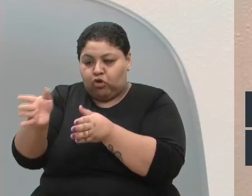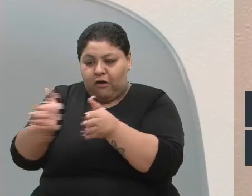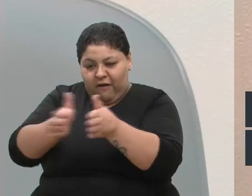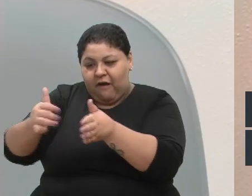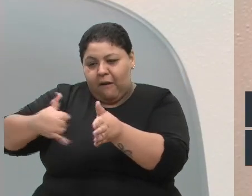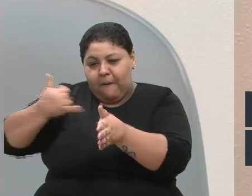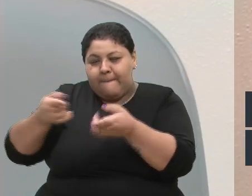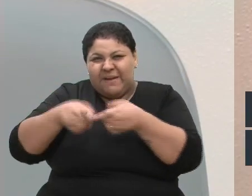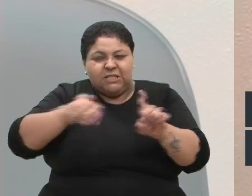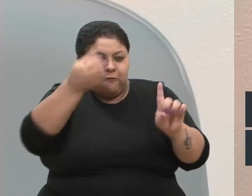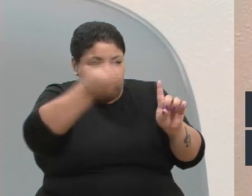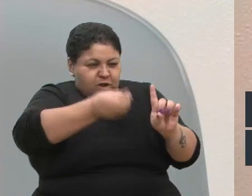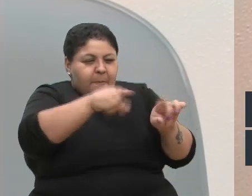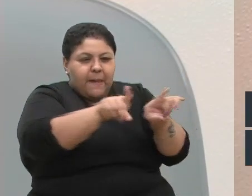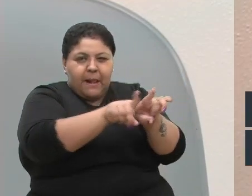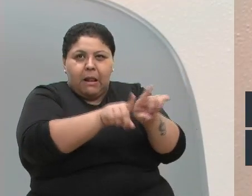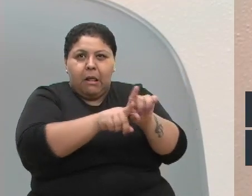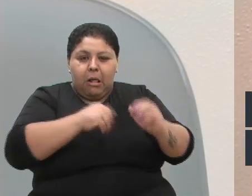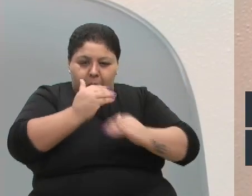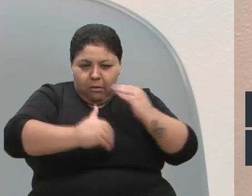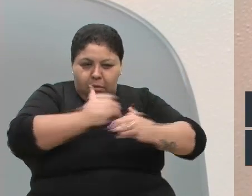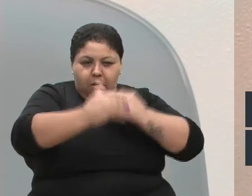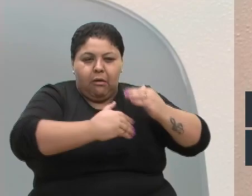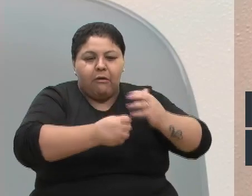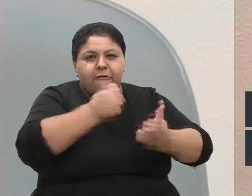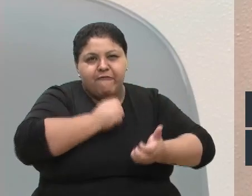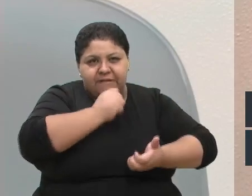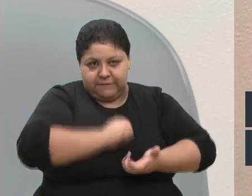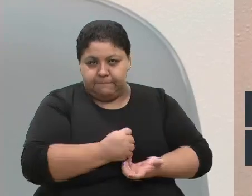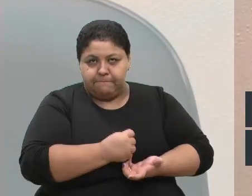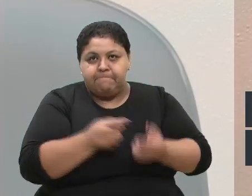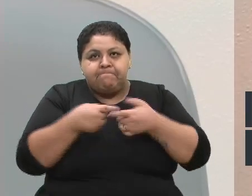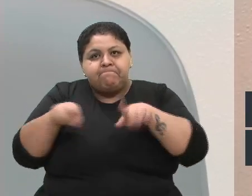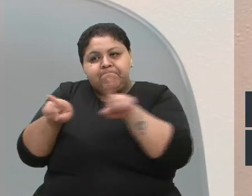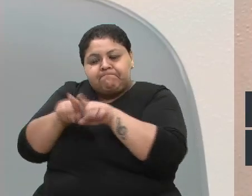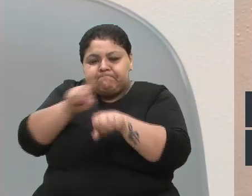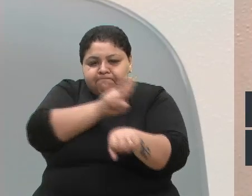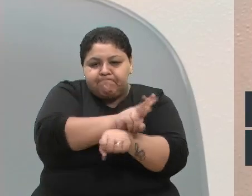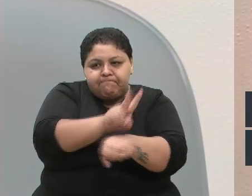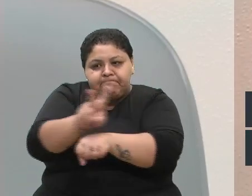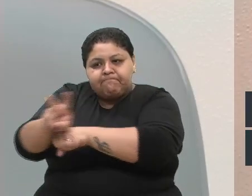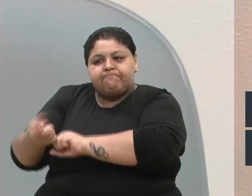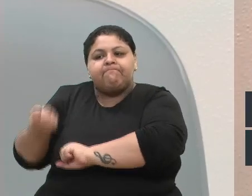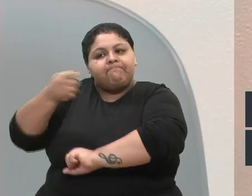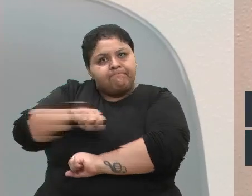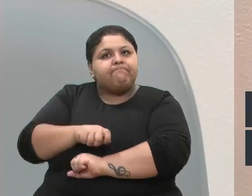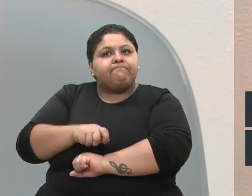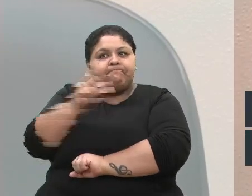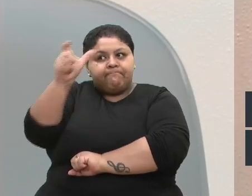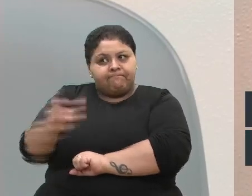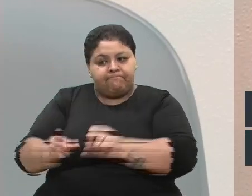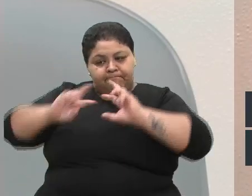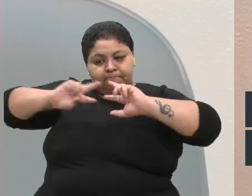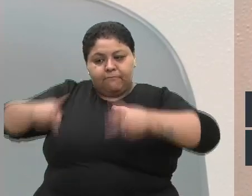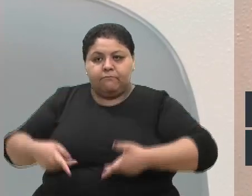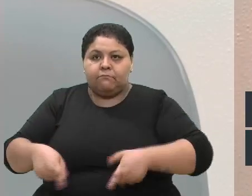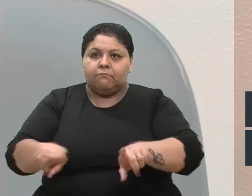vulnerabilidades decorrentes do processo de envelhecimento, mas também aos cuidados que demandam a condição da pessoa humana.